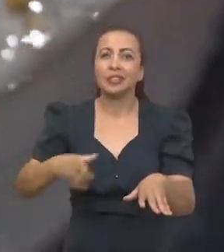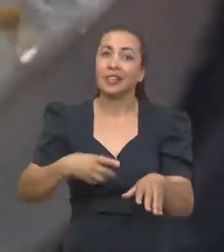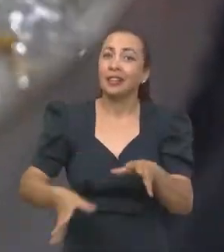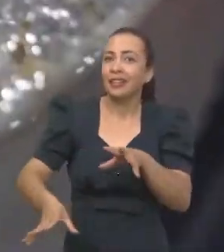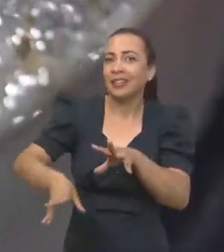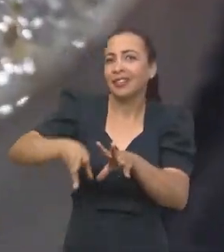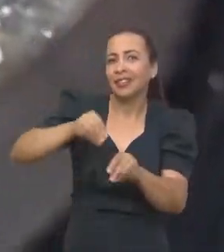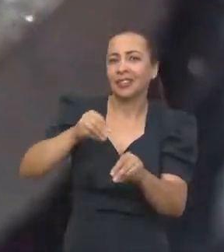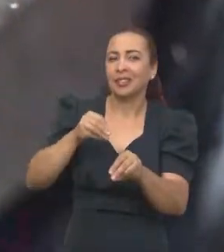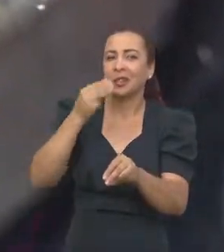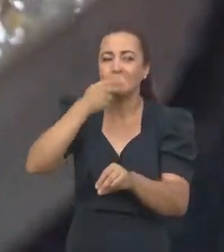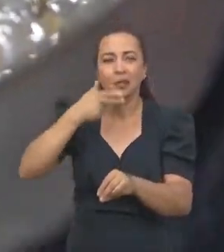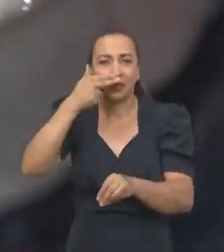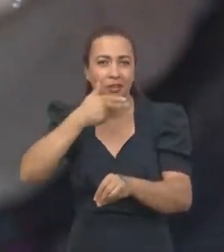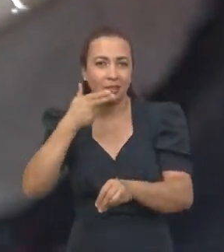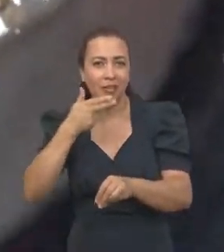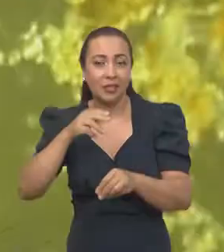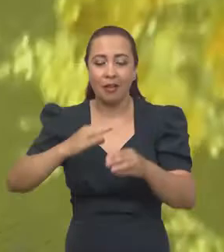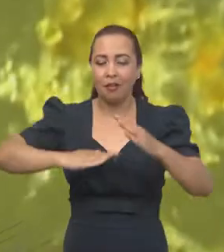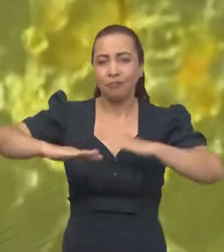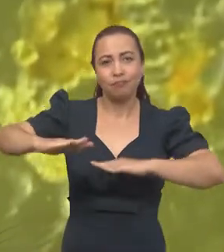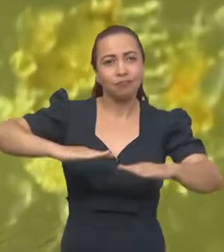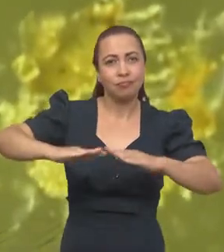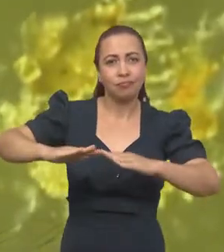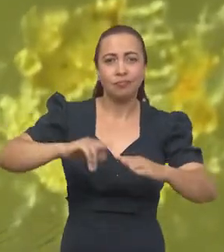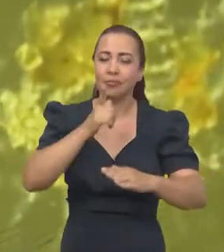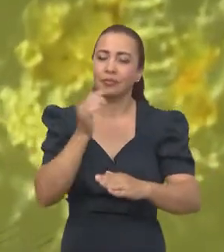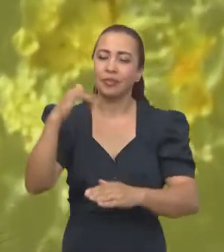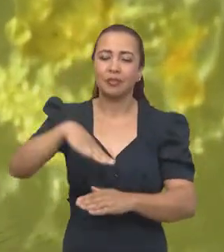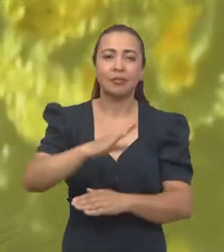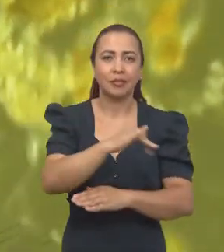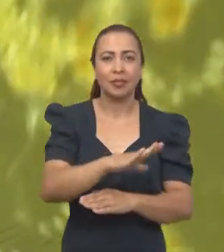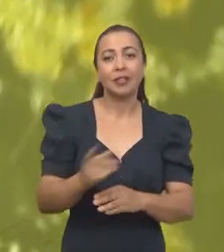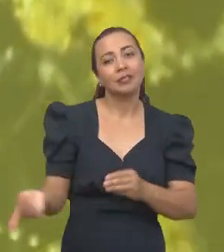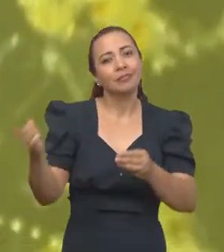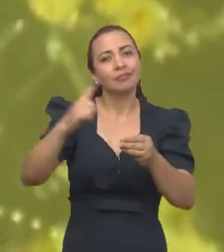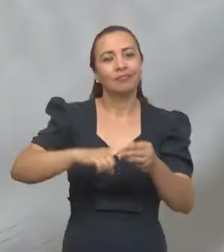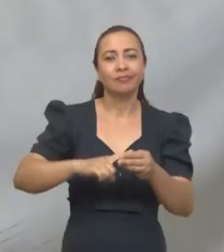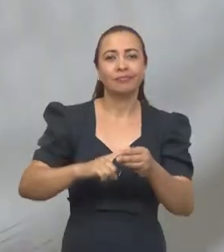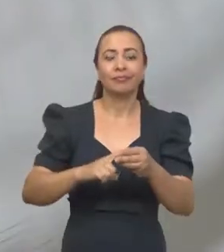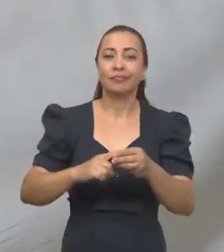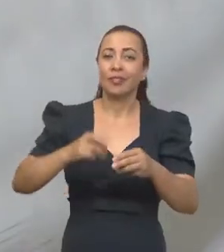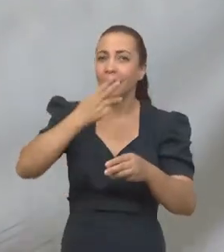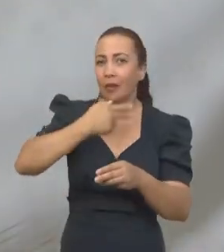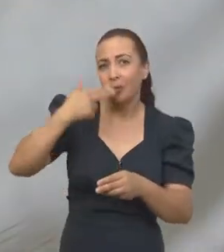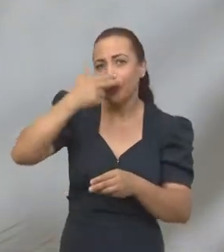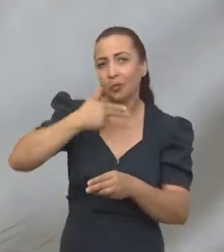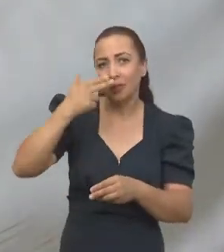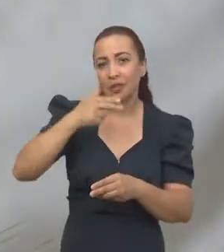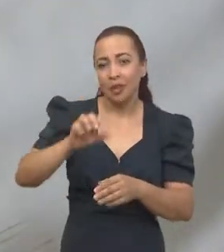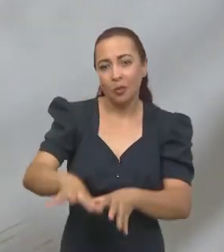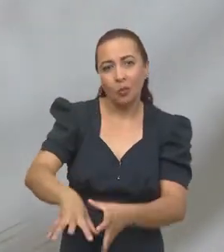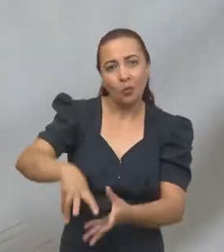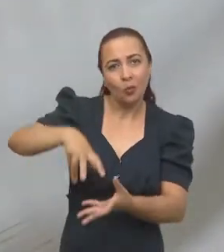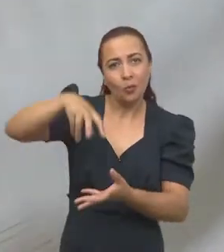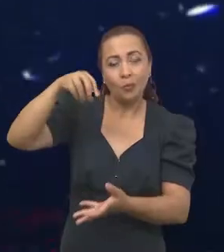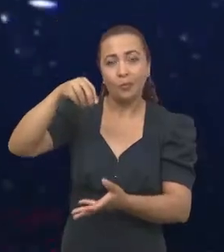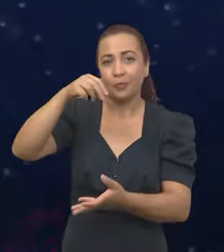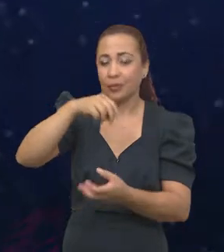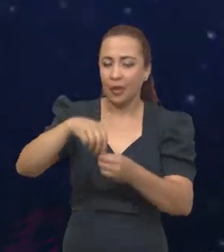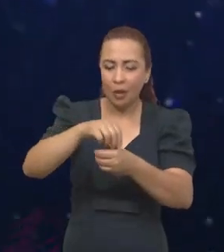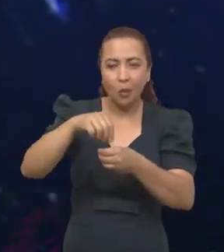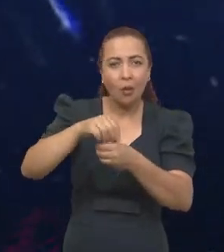trazem os nutrientes para as folhas. É o movimento da água do oceano que traz esses nutrientes do fundo, e esses micro